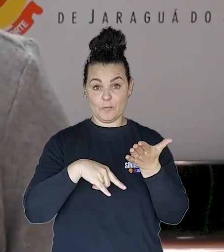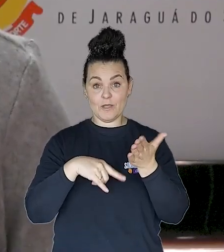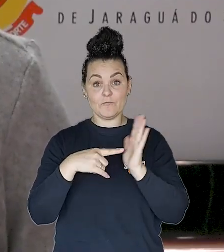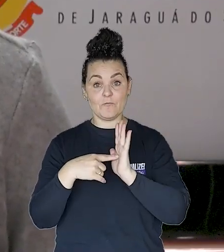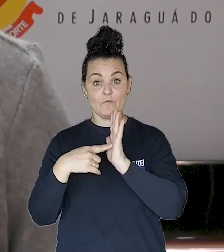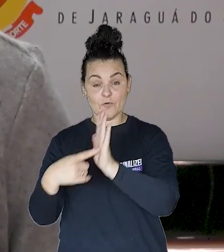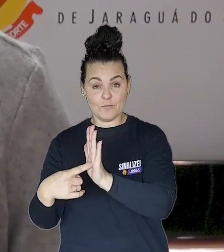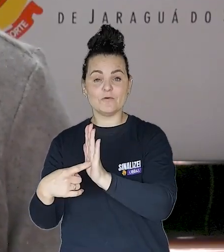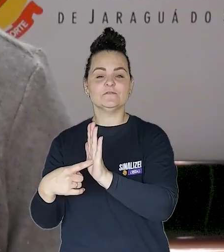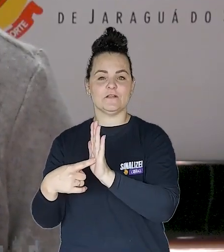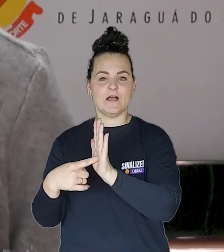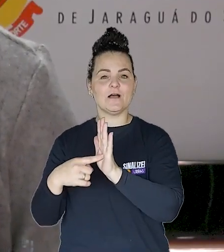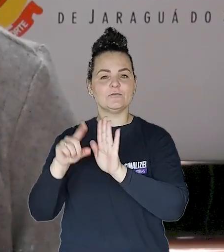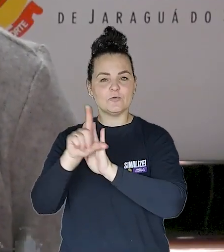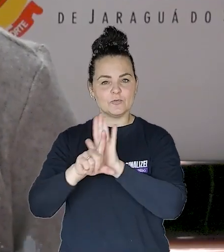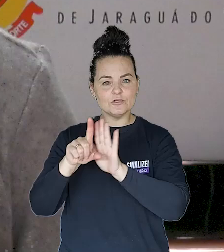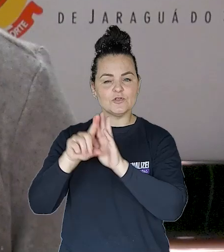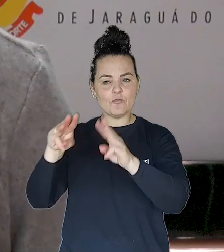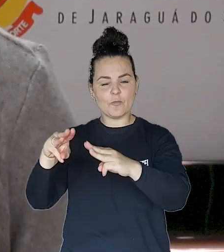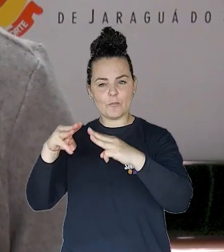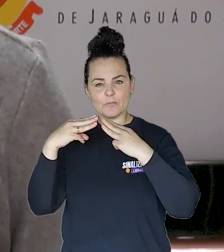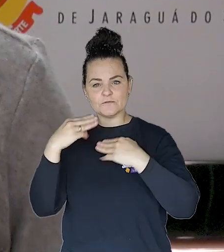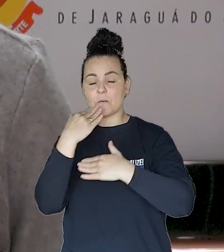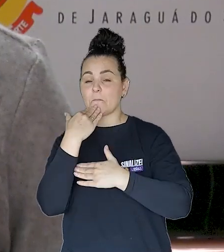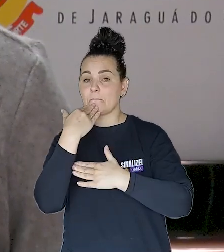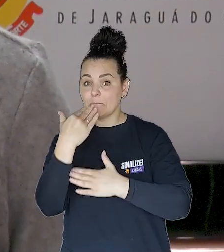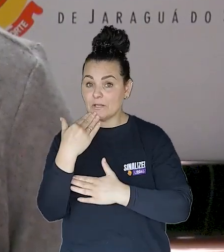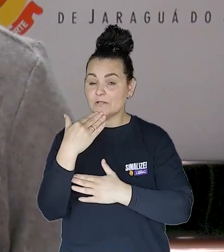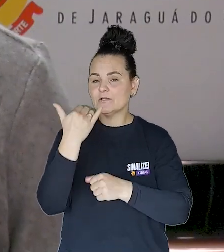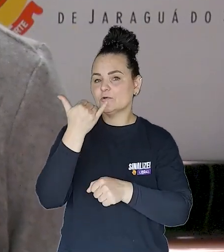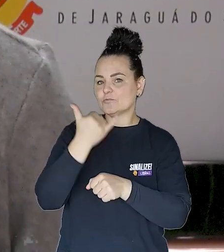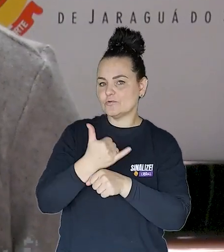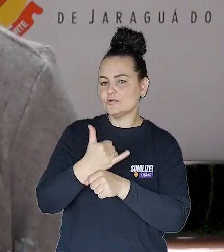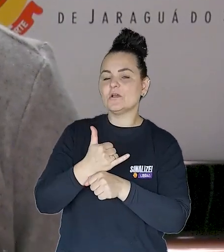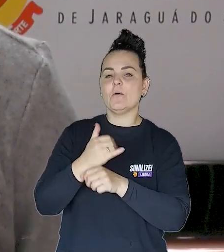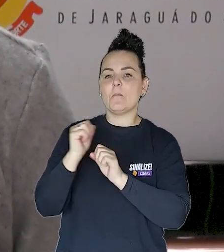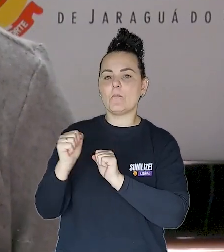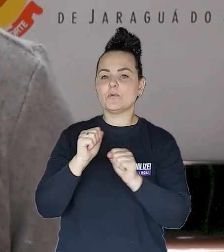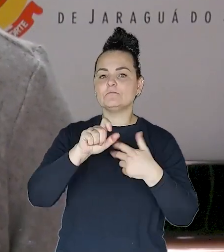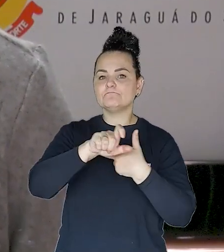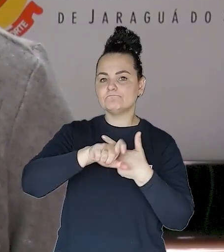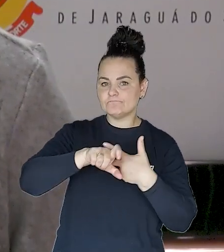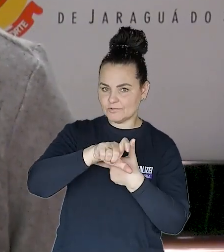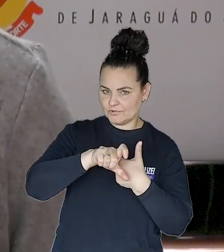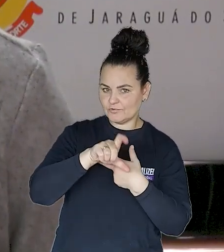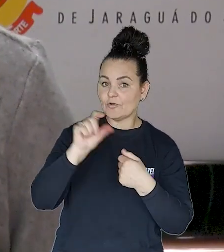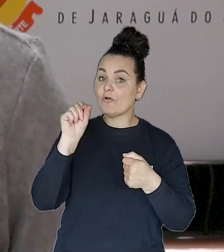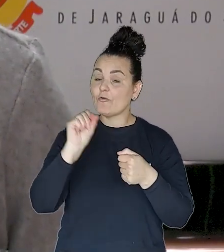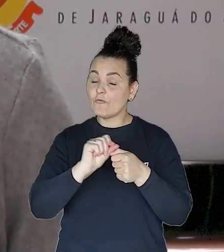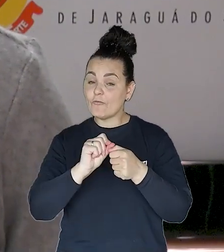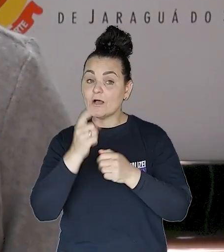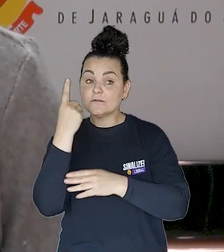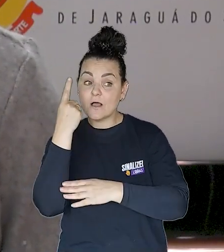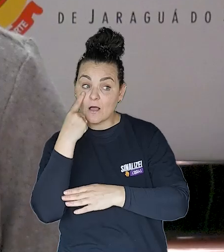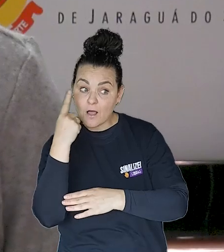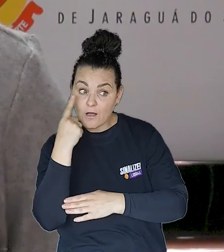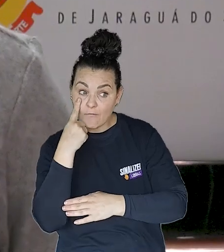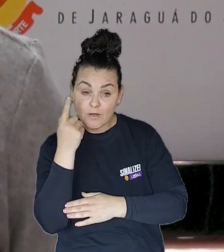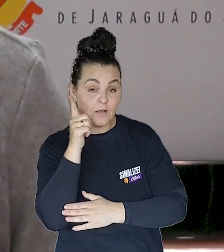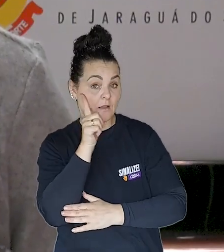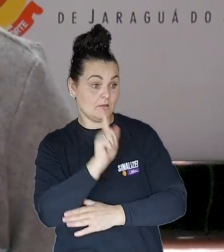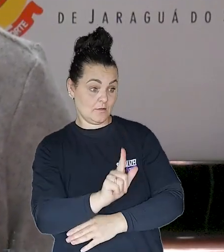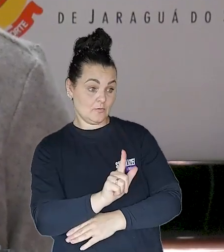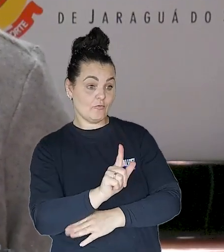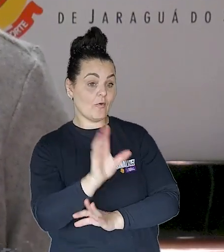origem a uma moção de apelo no Legislativo jaraguaense, solicitando ao chefe do Poder Executivo Municipal que reavalie